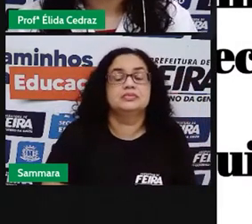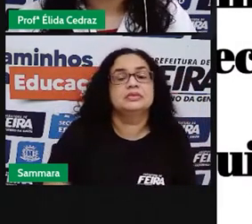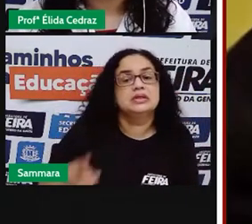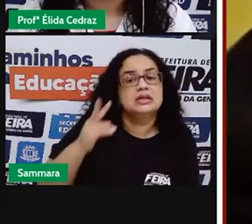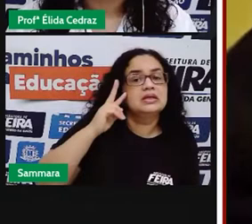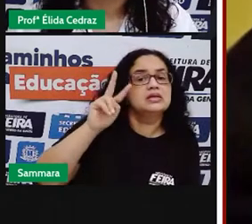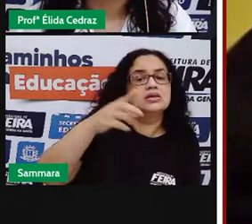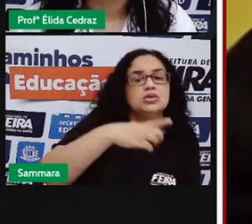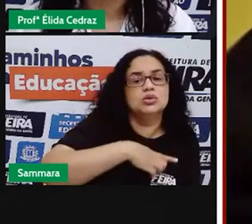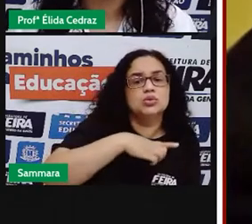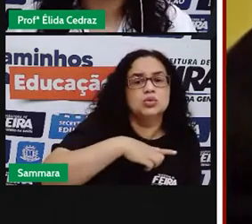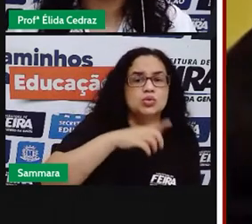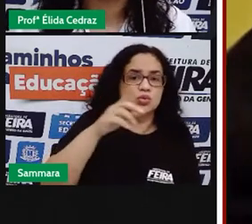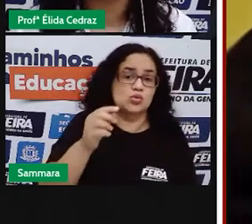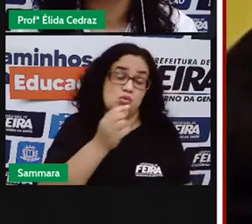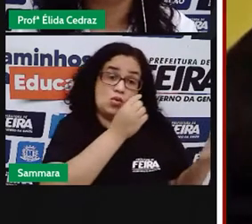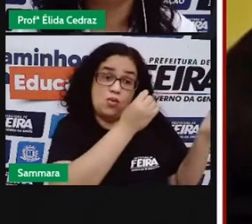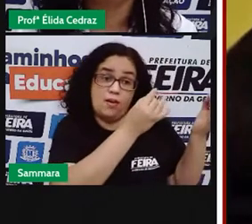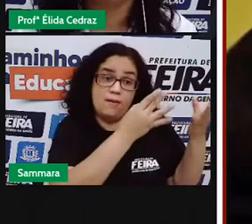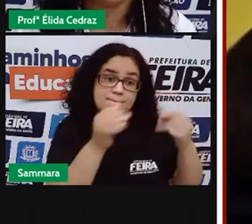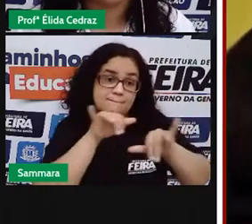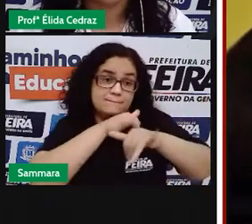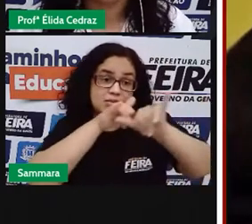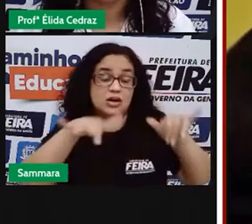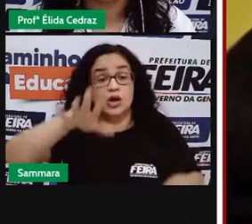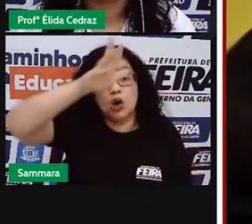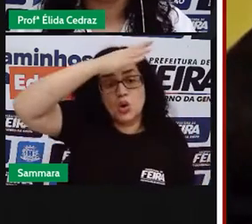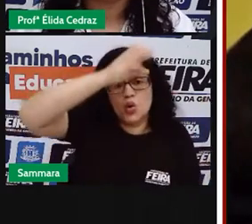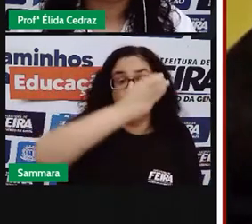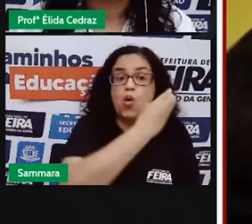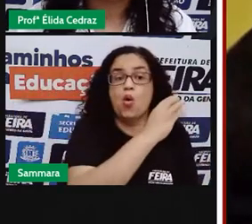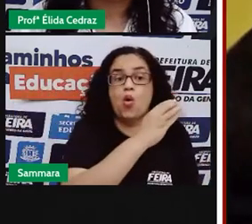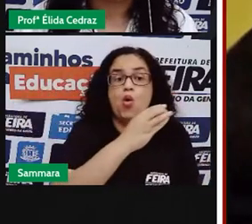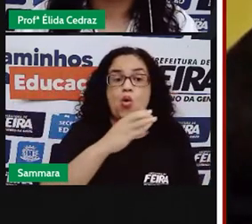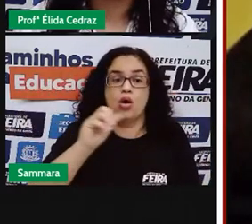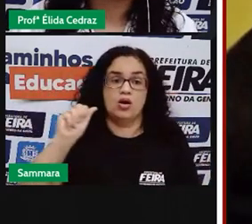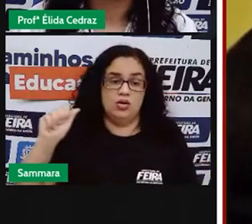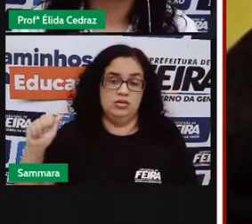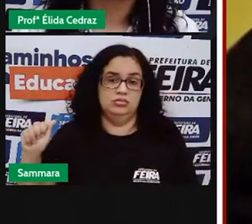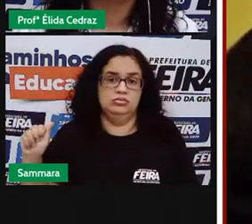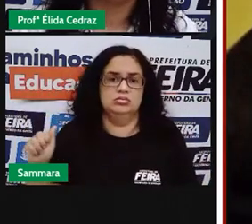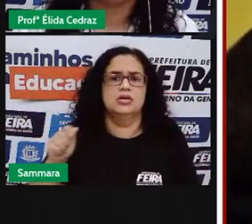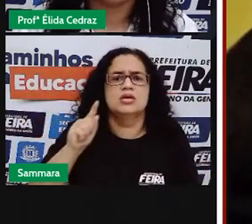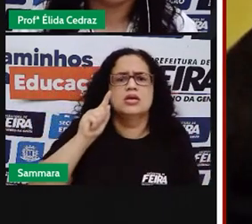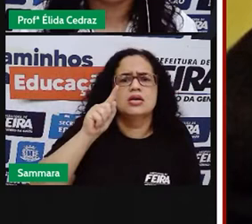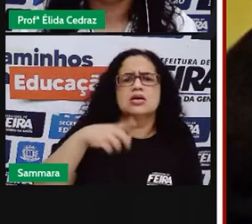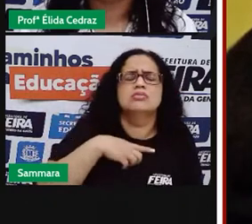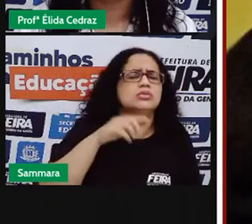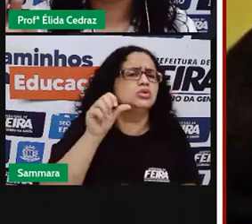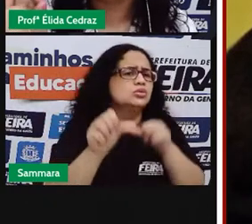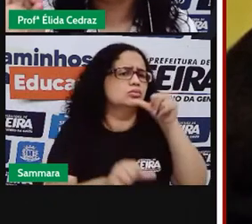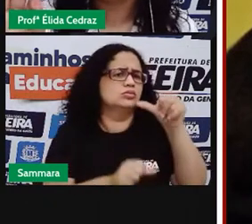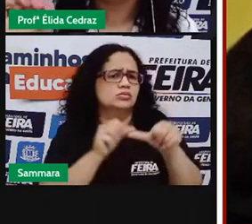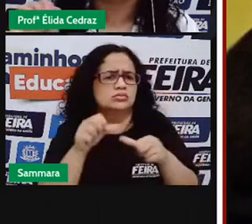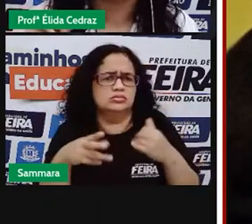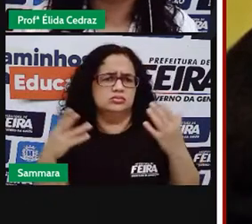Isso aqui é um comercial da Coca-Cola. O que é que não mudou?